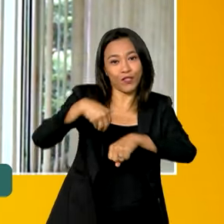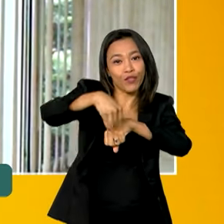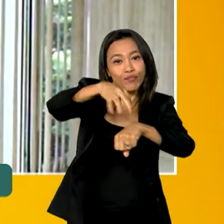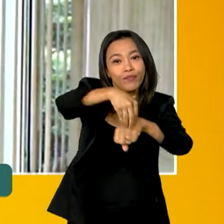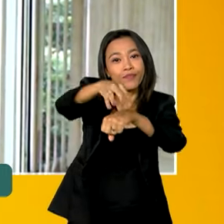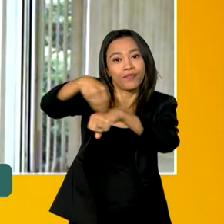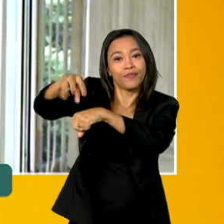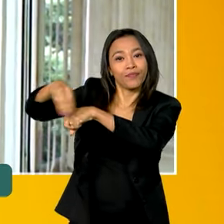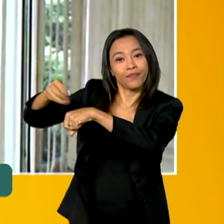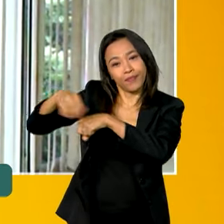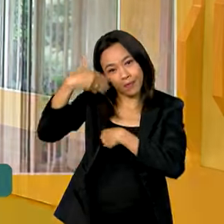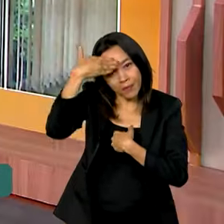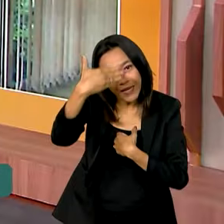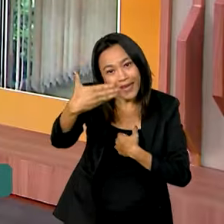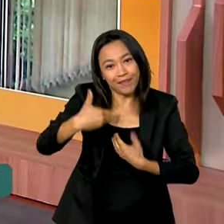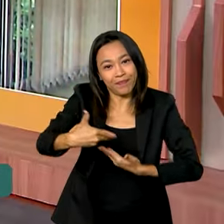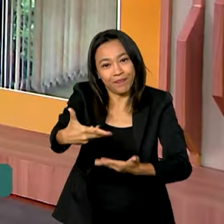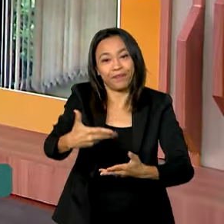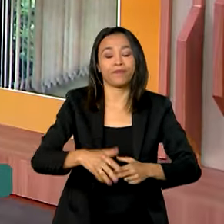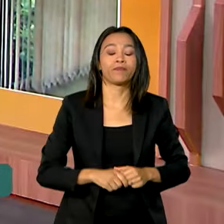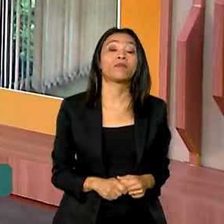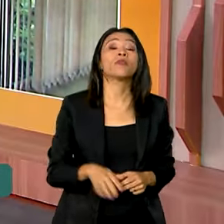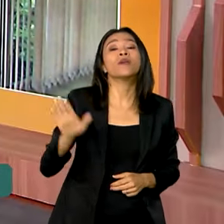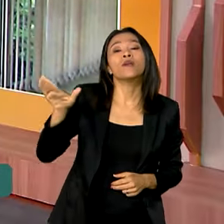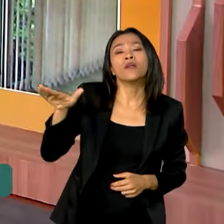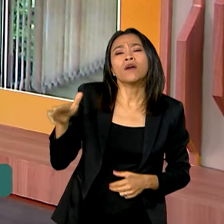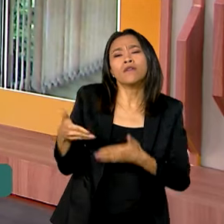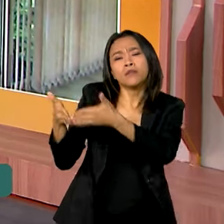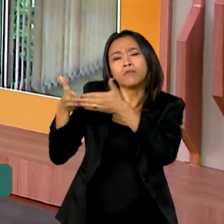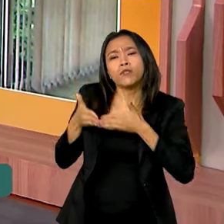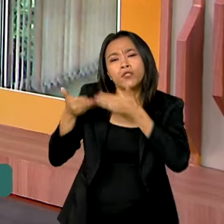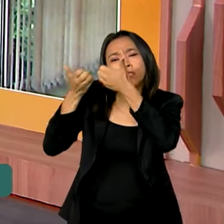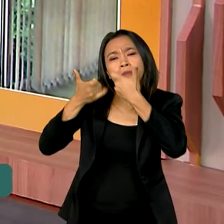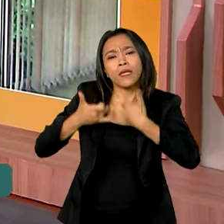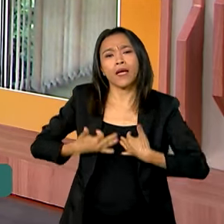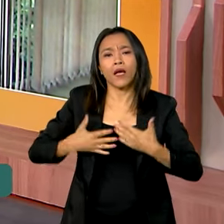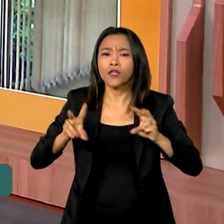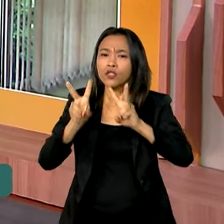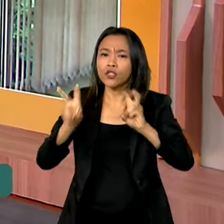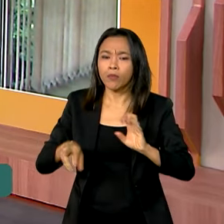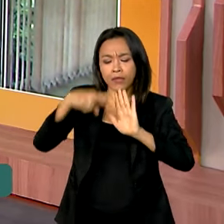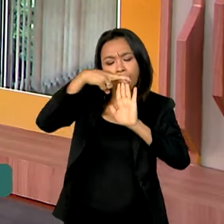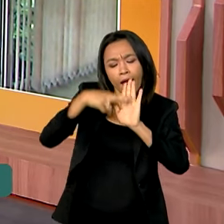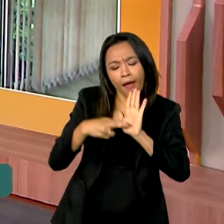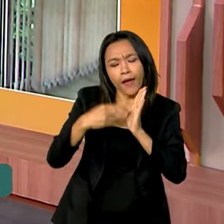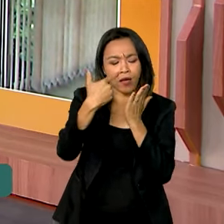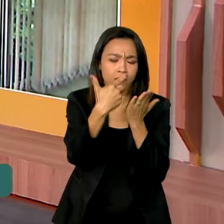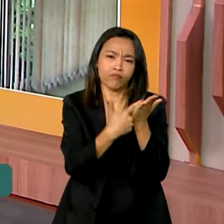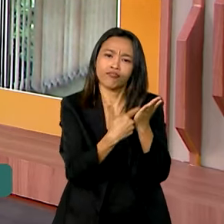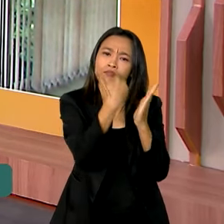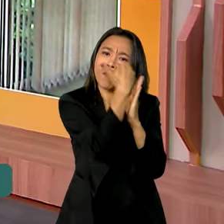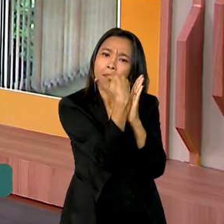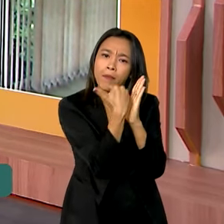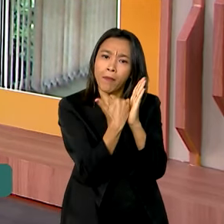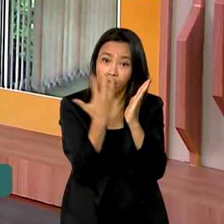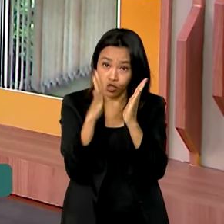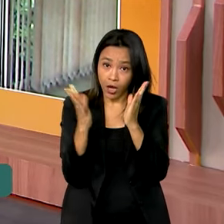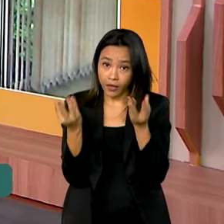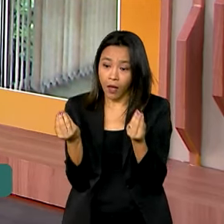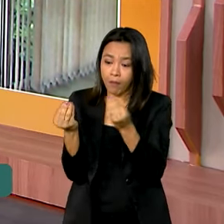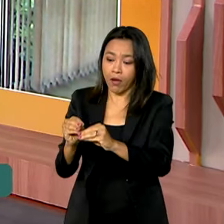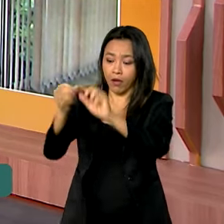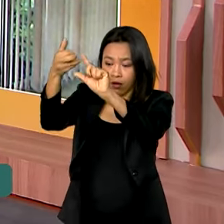consumidores. Muito obrigado. Diretor, vamos falar desse Guia do Consumidor que já está disponível aí no site do